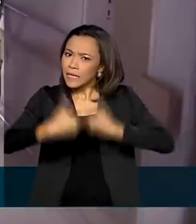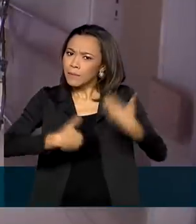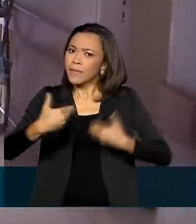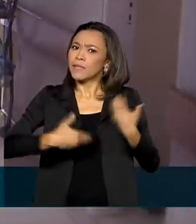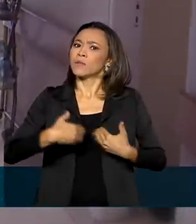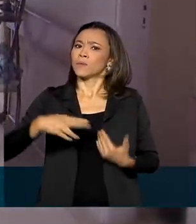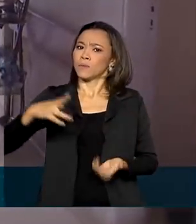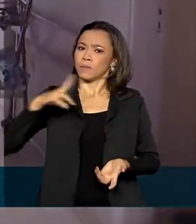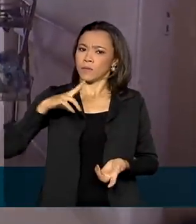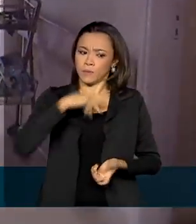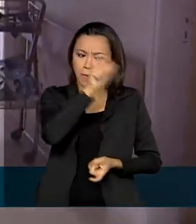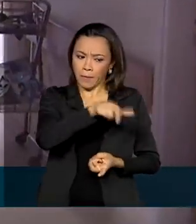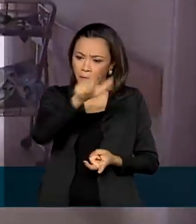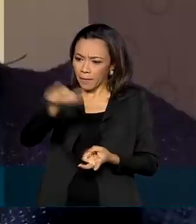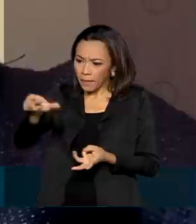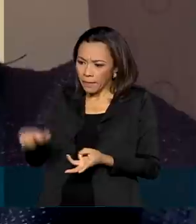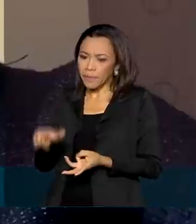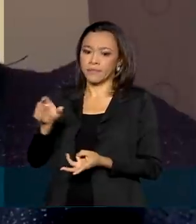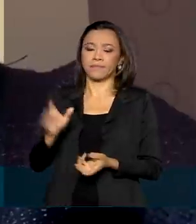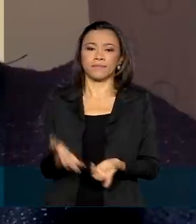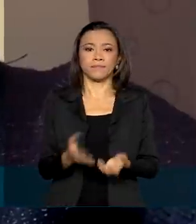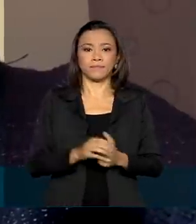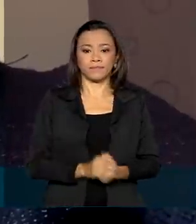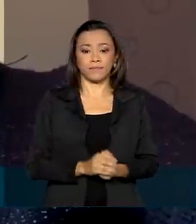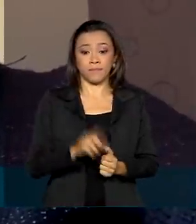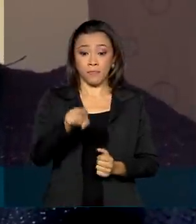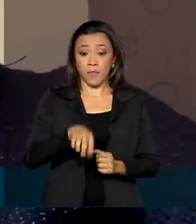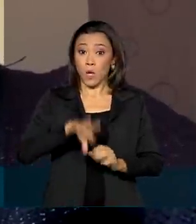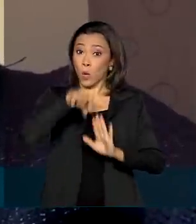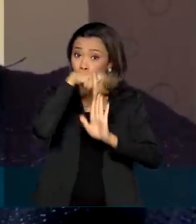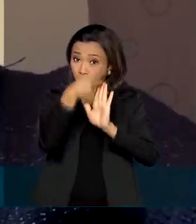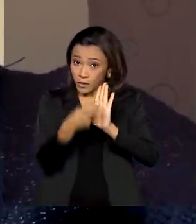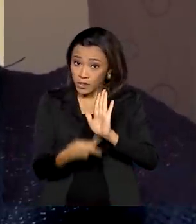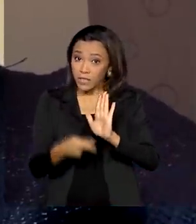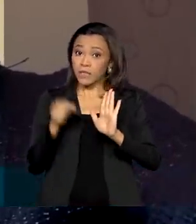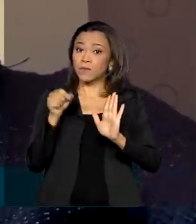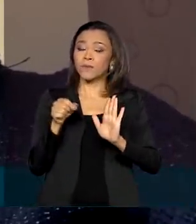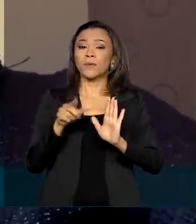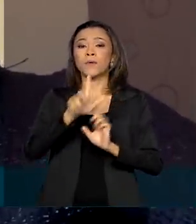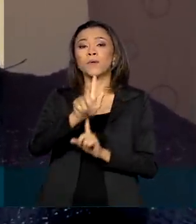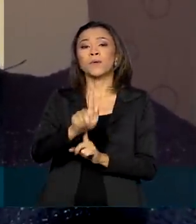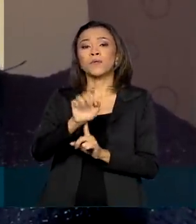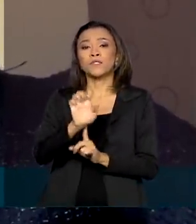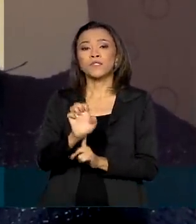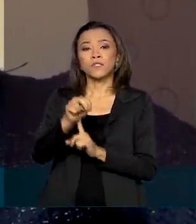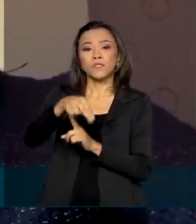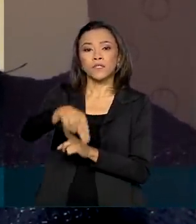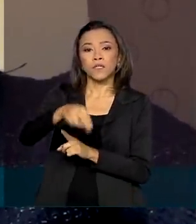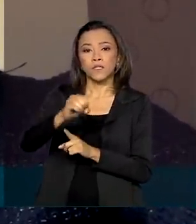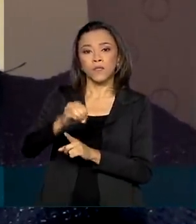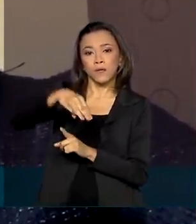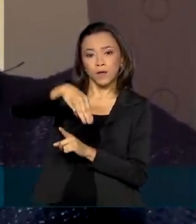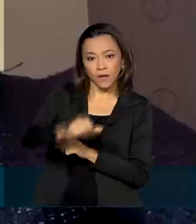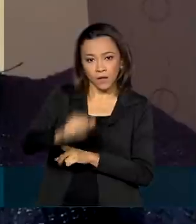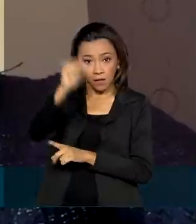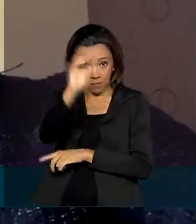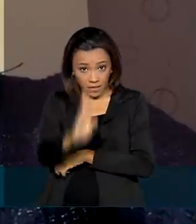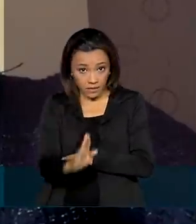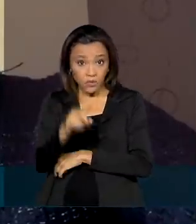a chamada saúde de precisão. O projeto Genomas Brasil vai contribuir com o